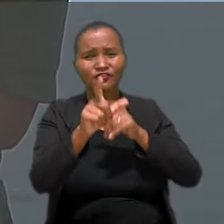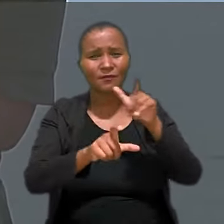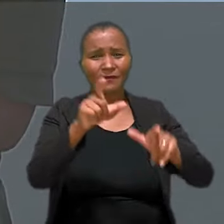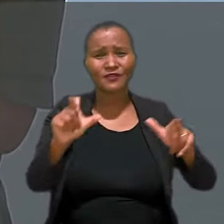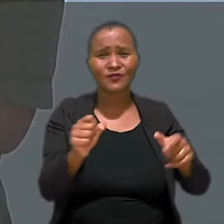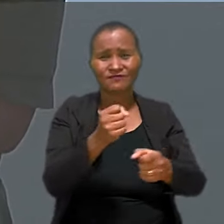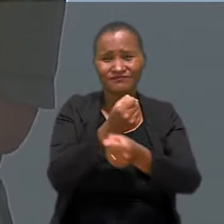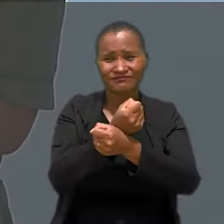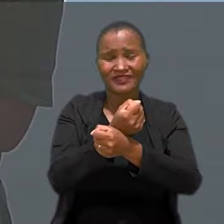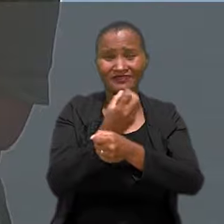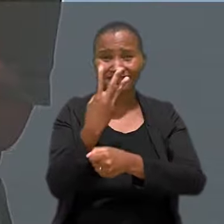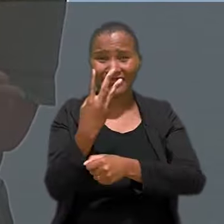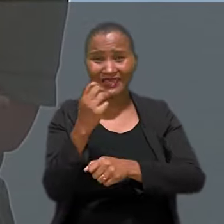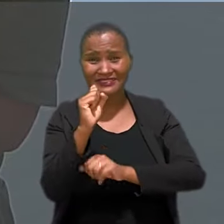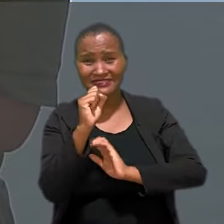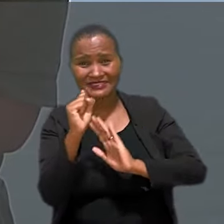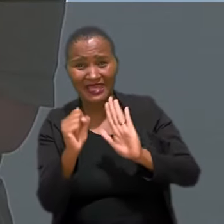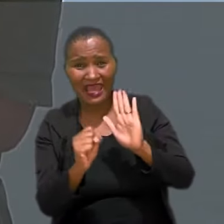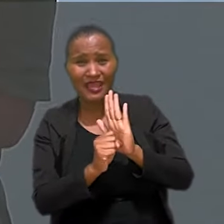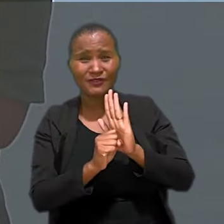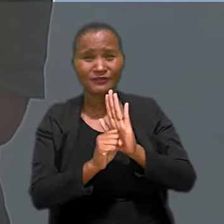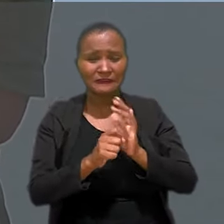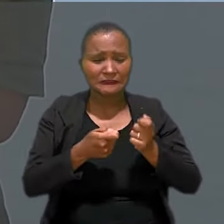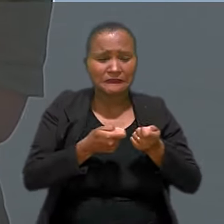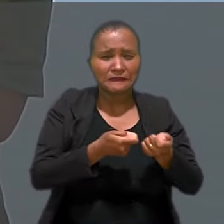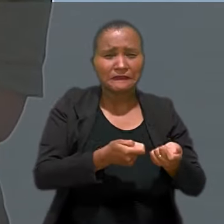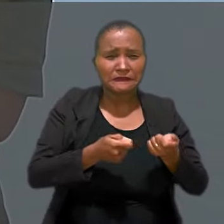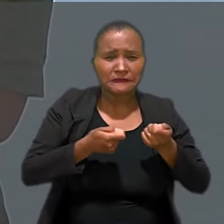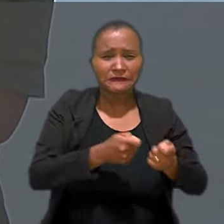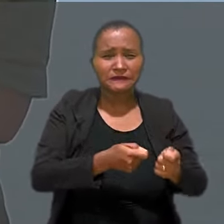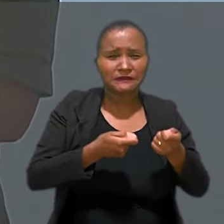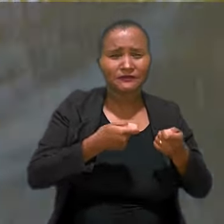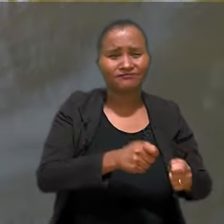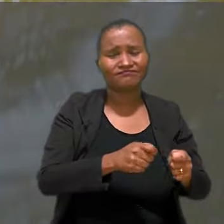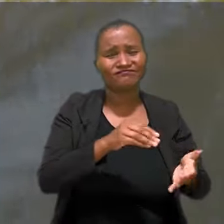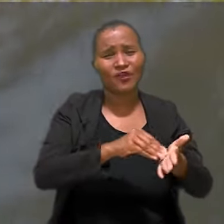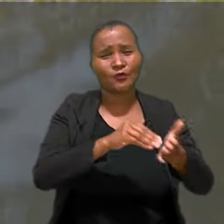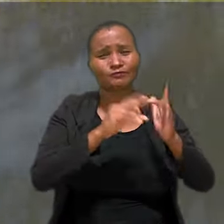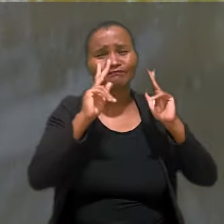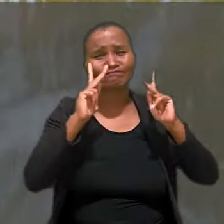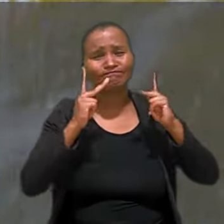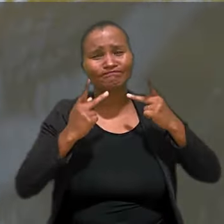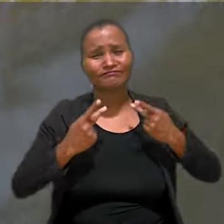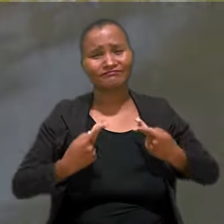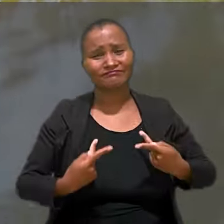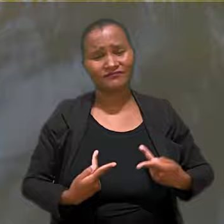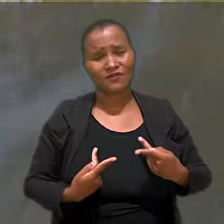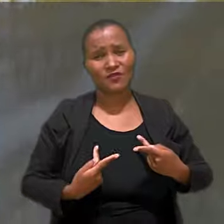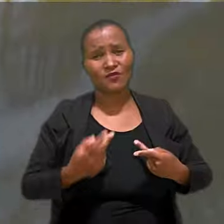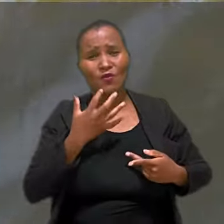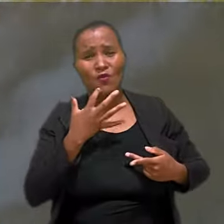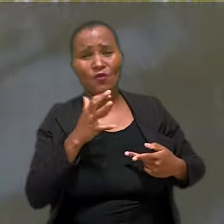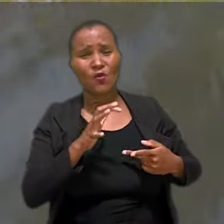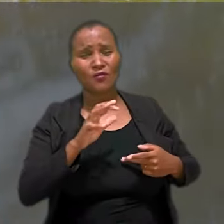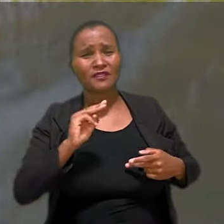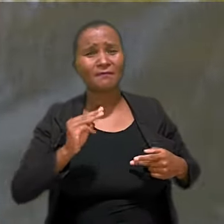Foram três séculos e meio de tortura e desumanização praticados contra milhões de corpos negros.